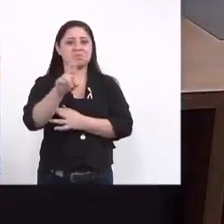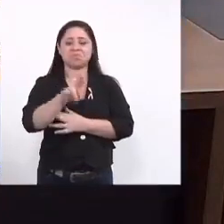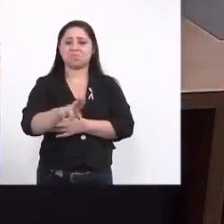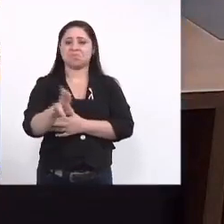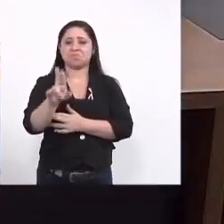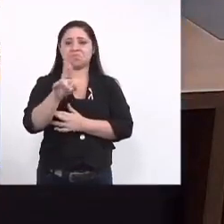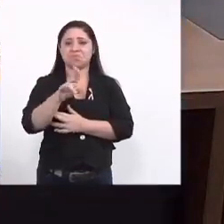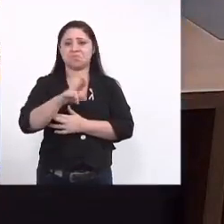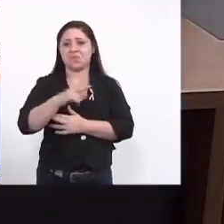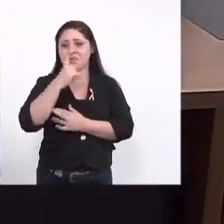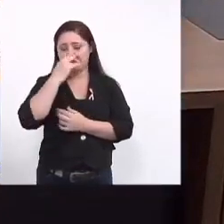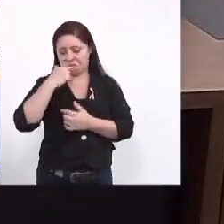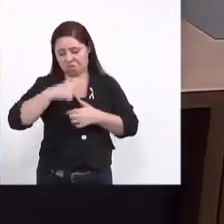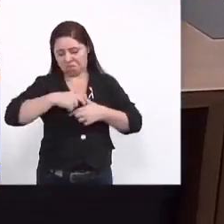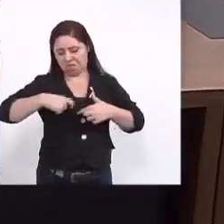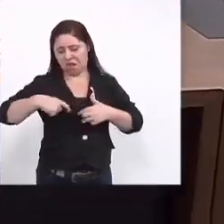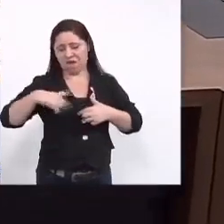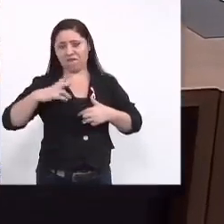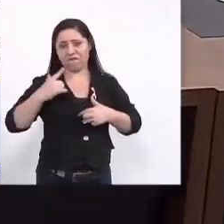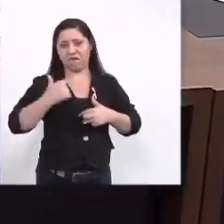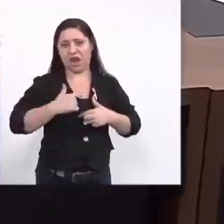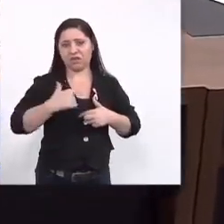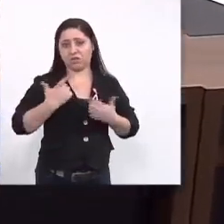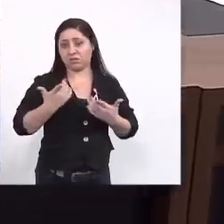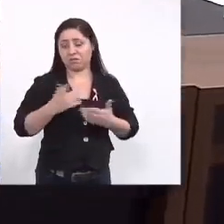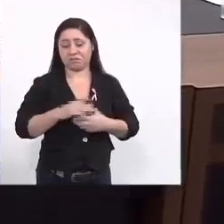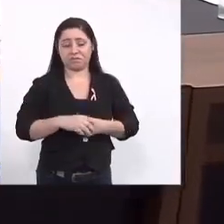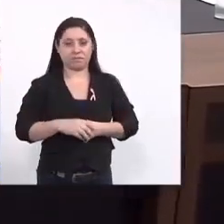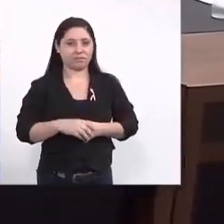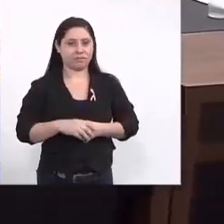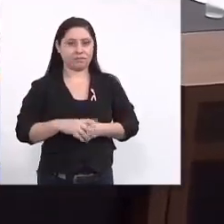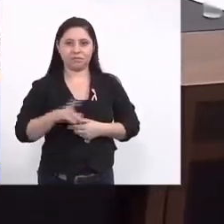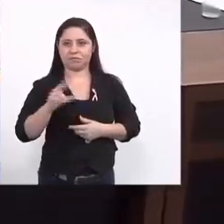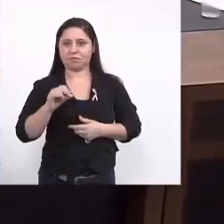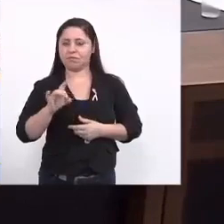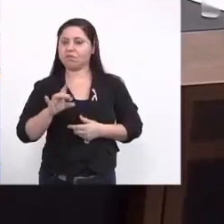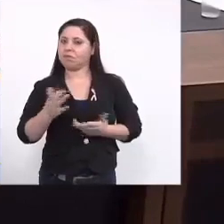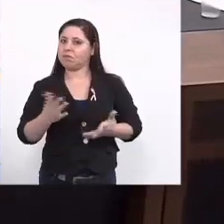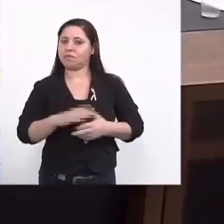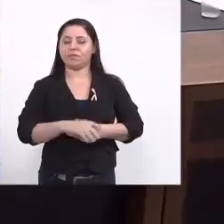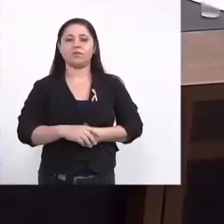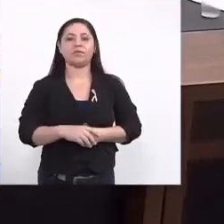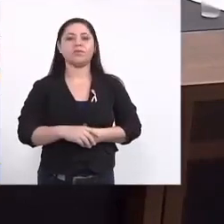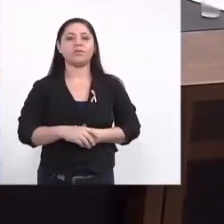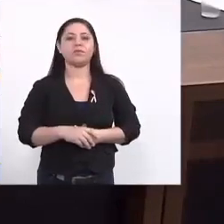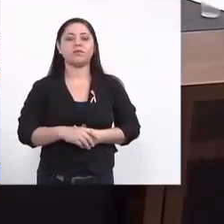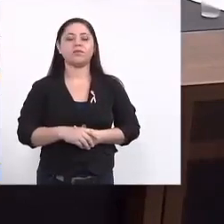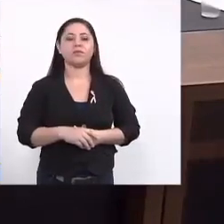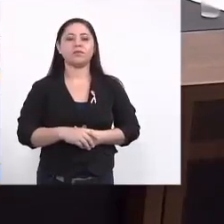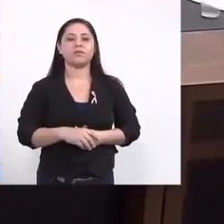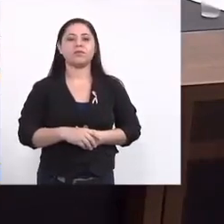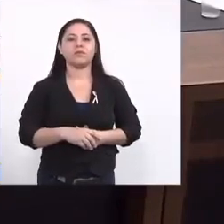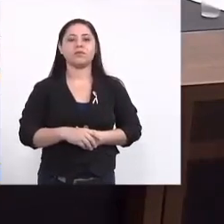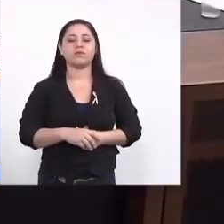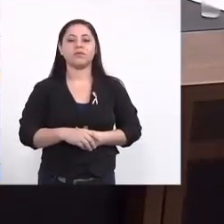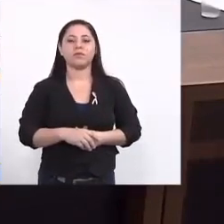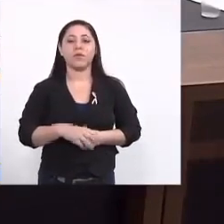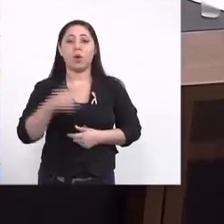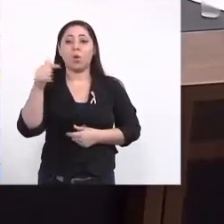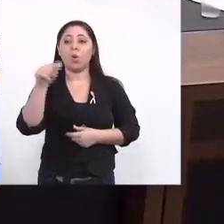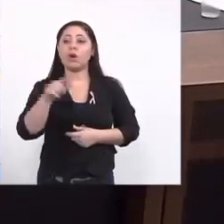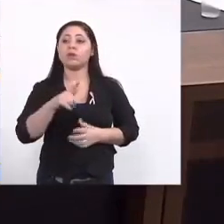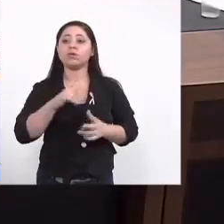questão do logo enfim não sim eu sei tá outra